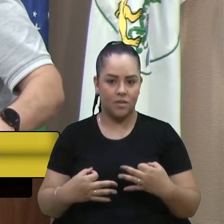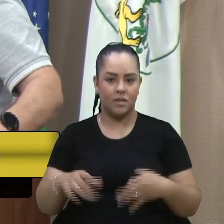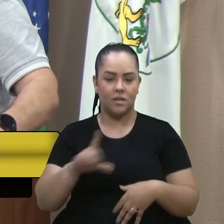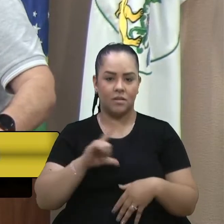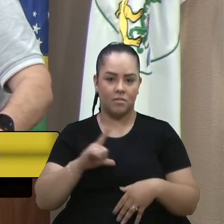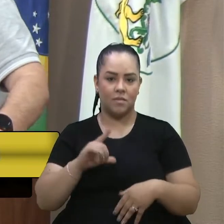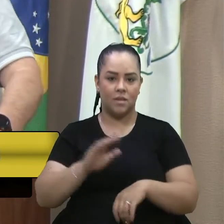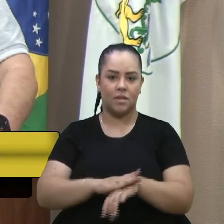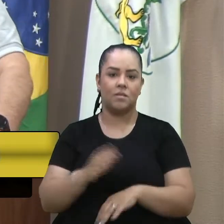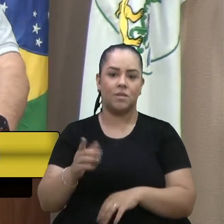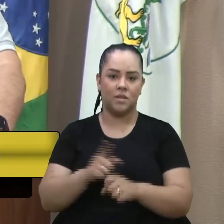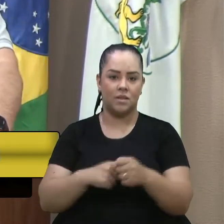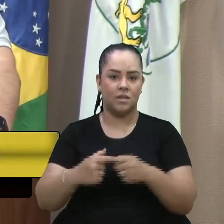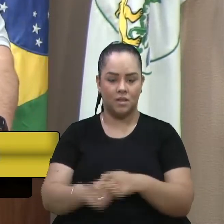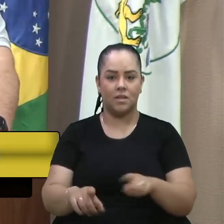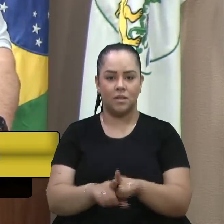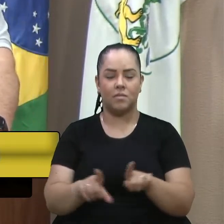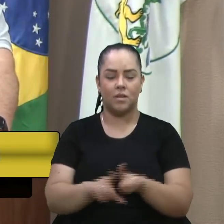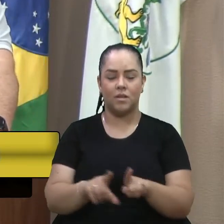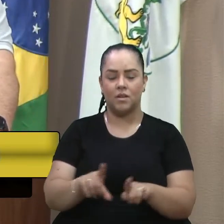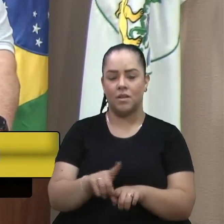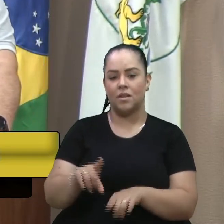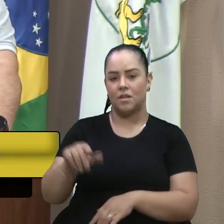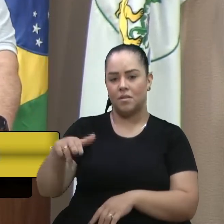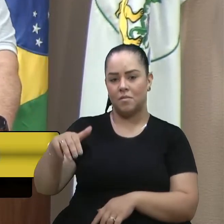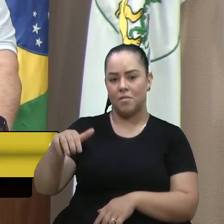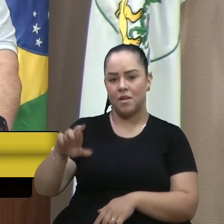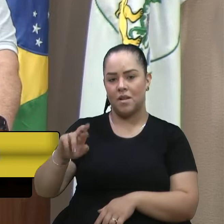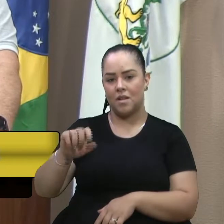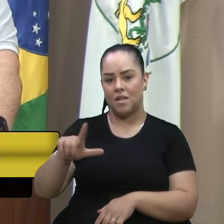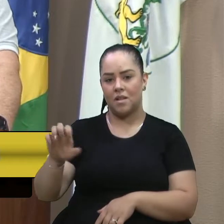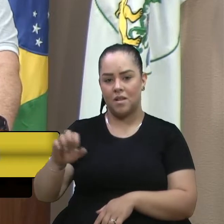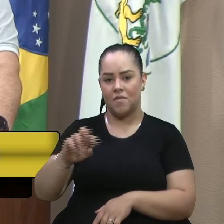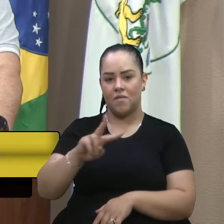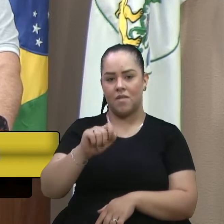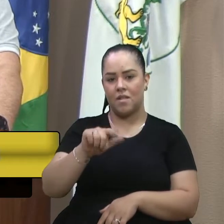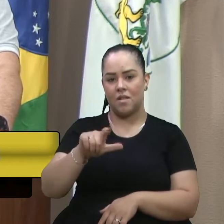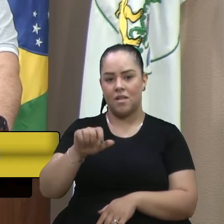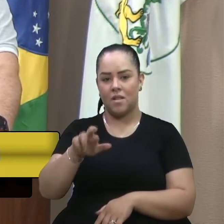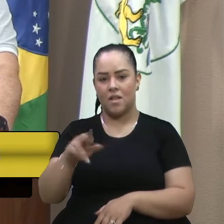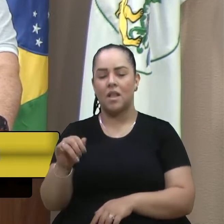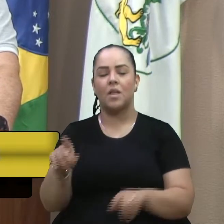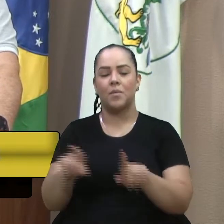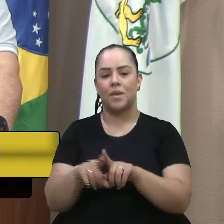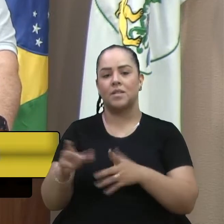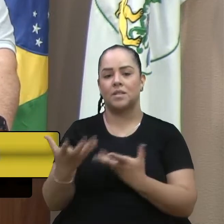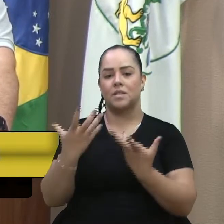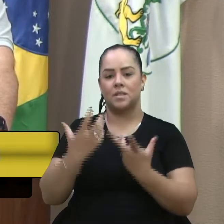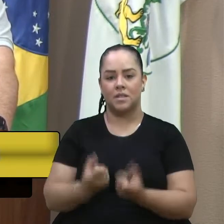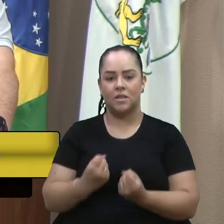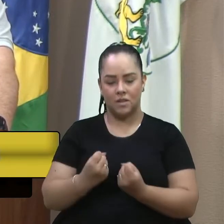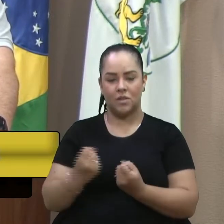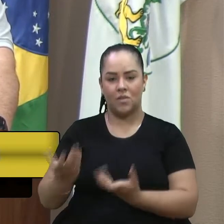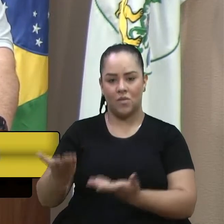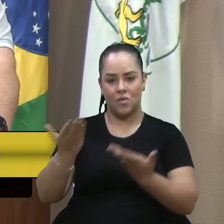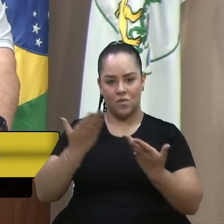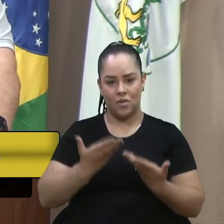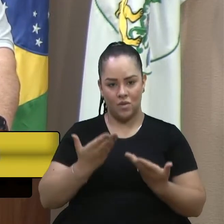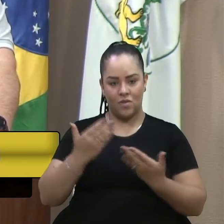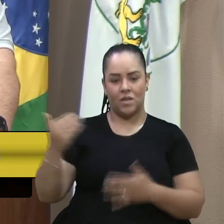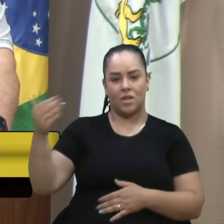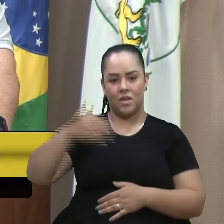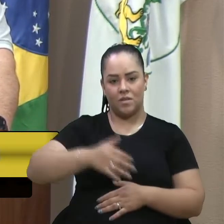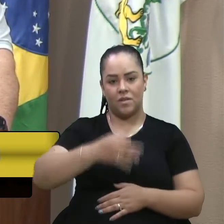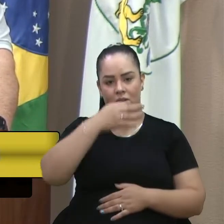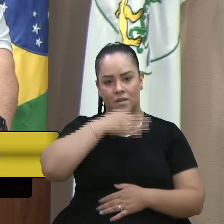também. E o Marden e a Valéria que estiveram aqui são de São Paulo e também aceitaram esse convite e vieram a Caxias nos dando